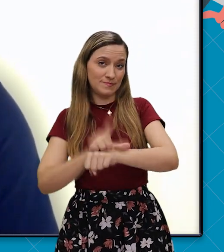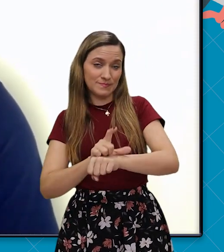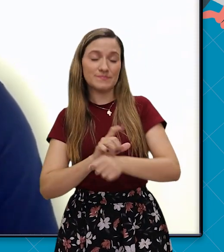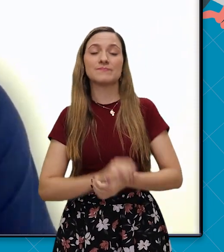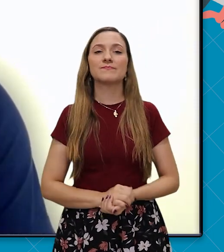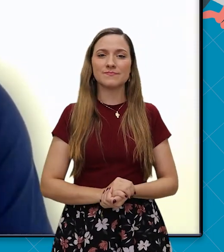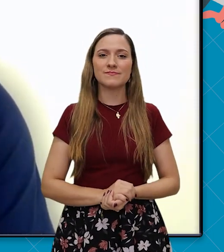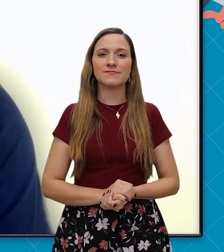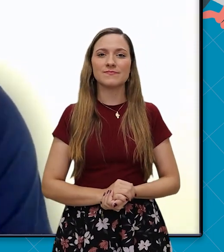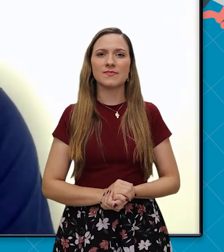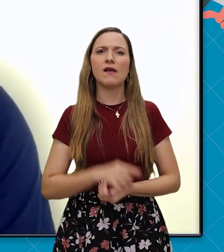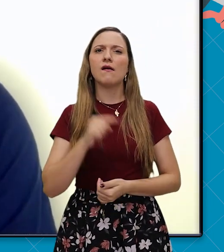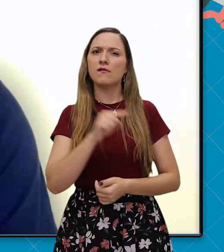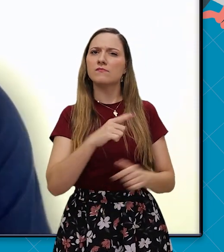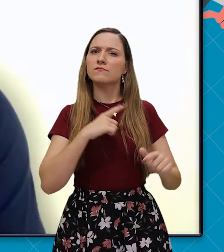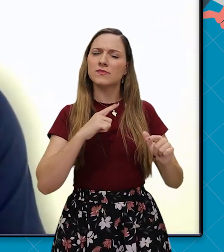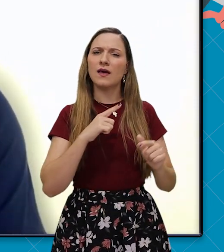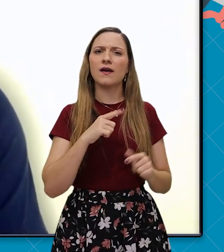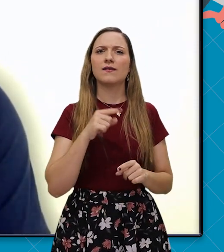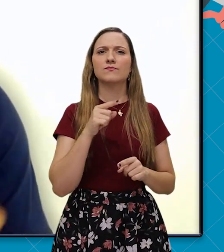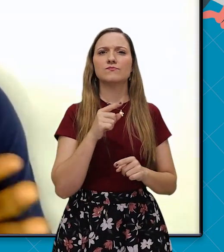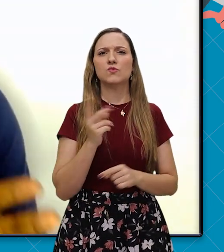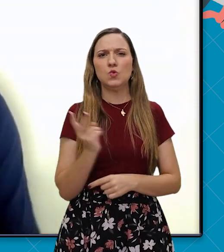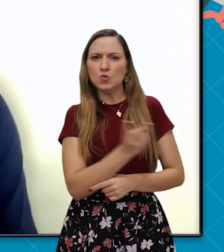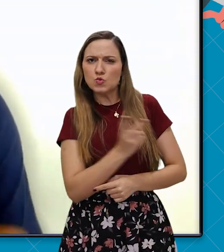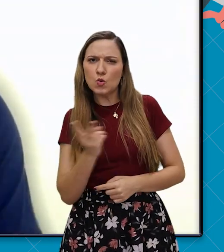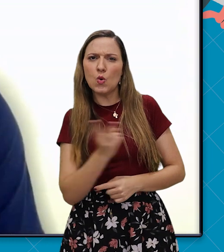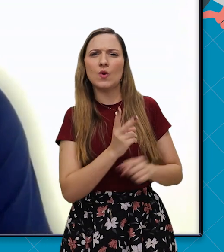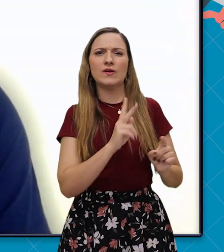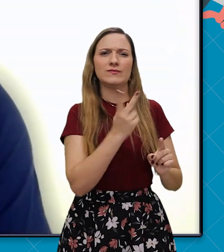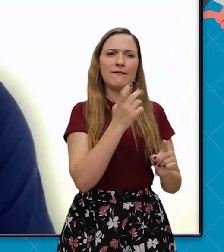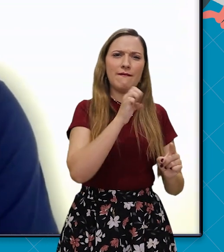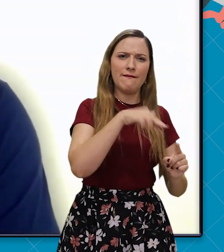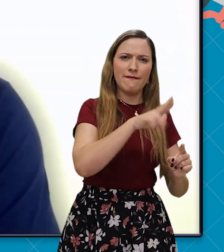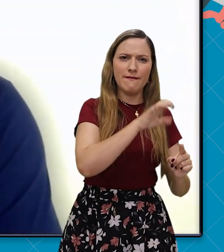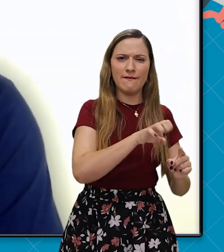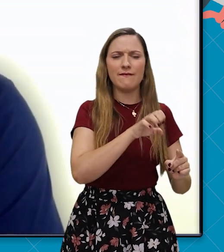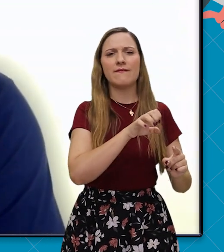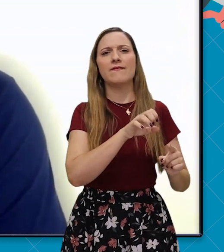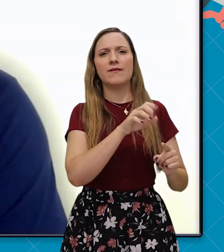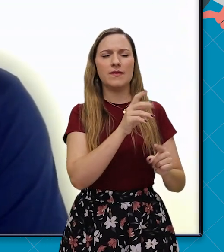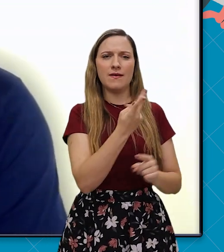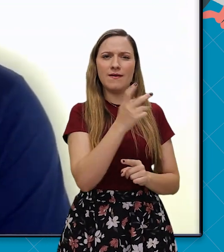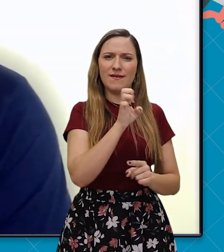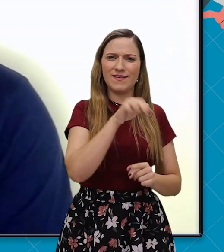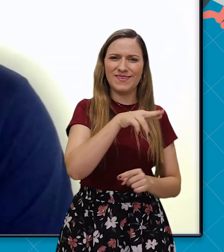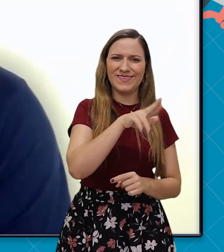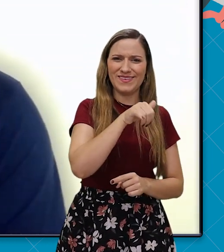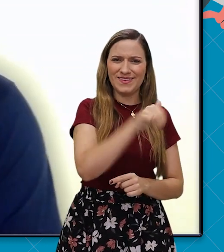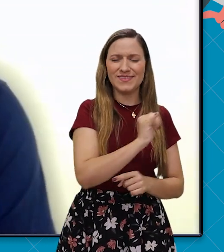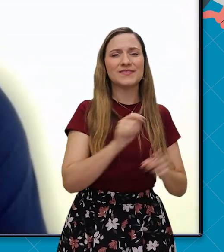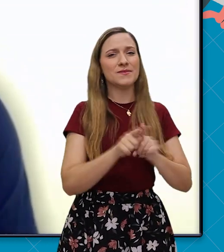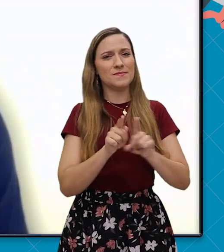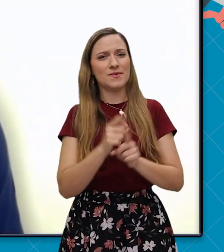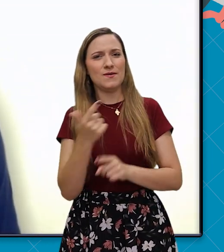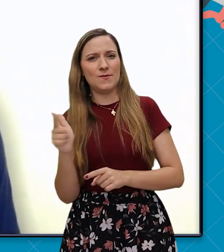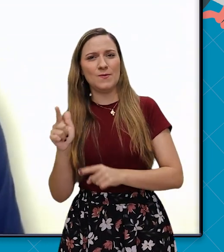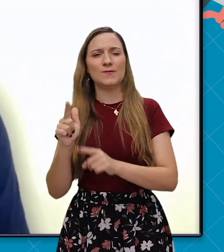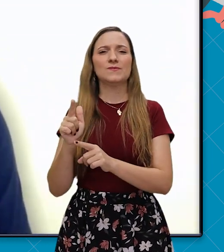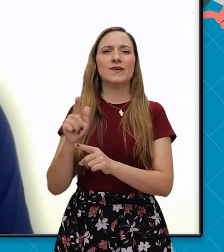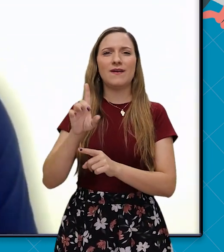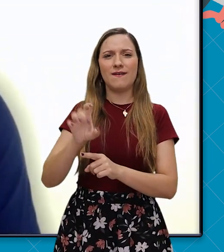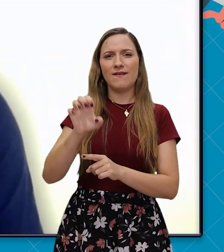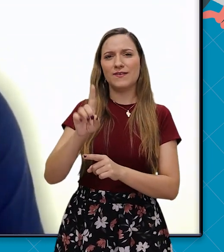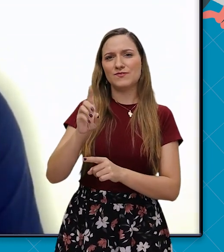Serra Nioga. De referir, tanto Henry Williams e o Edward Blinder, eles não nasceram na África.